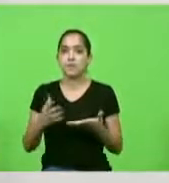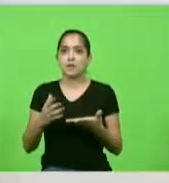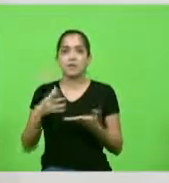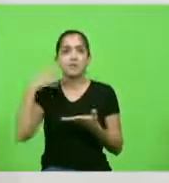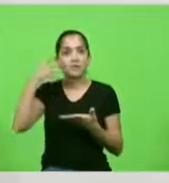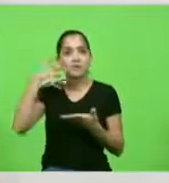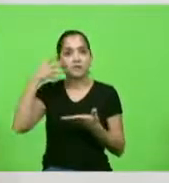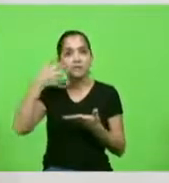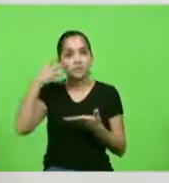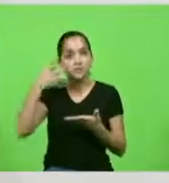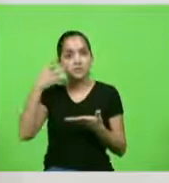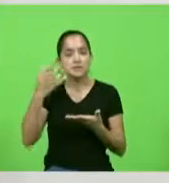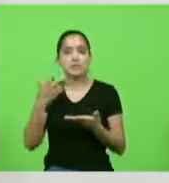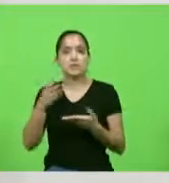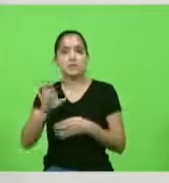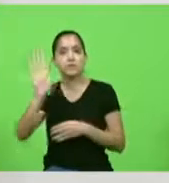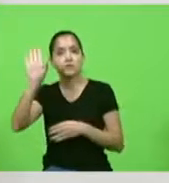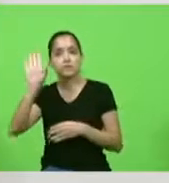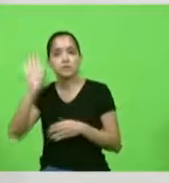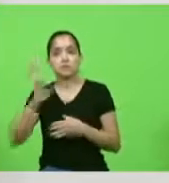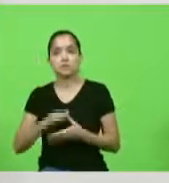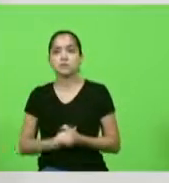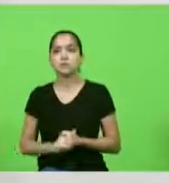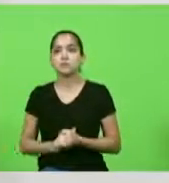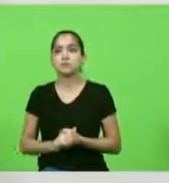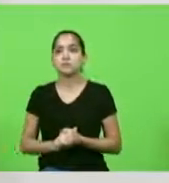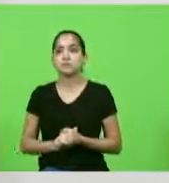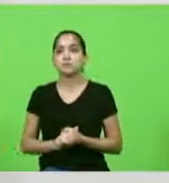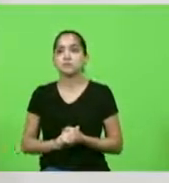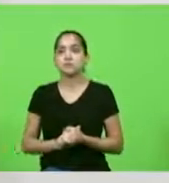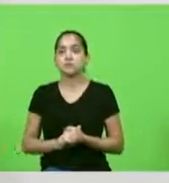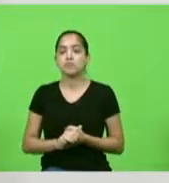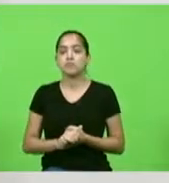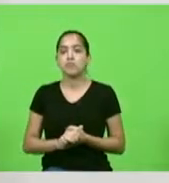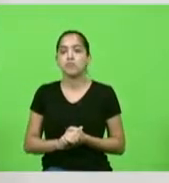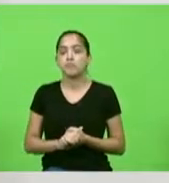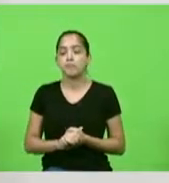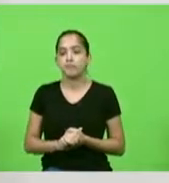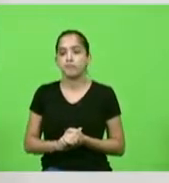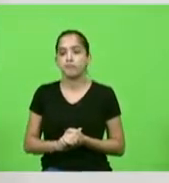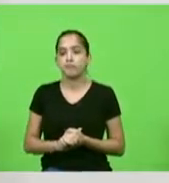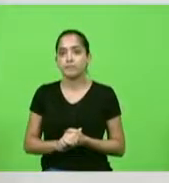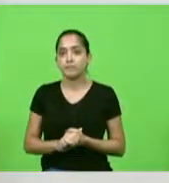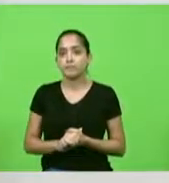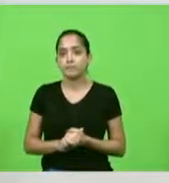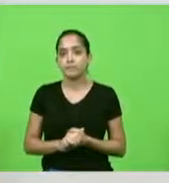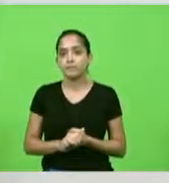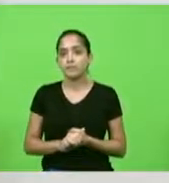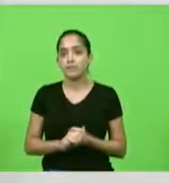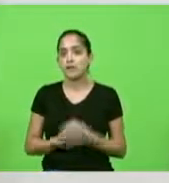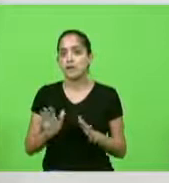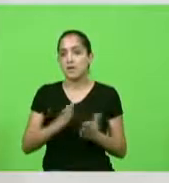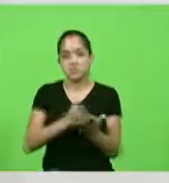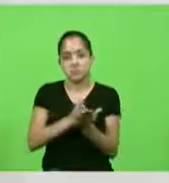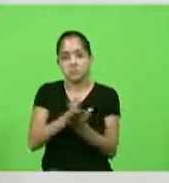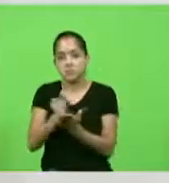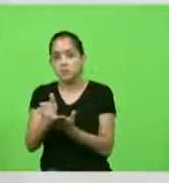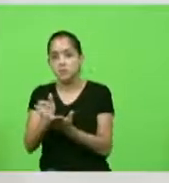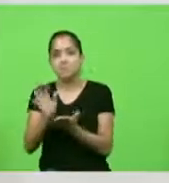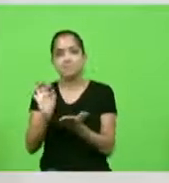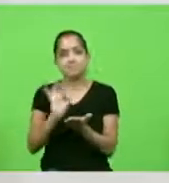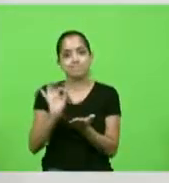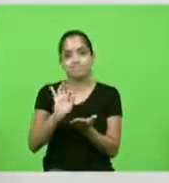nos altos, segui apenas os altos. Não me desviei por um